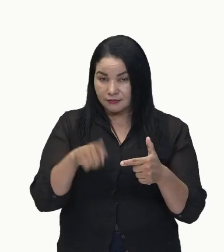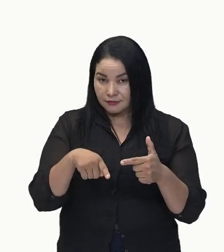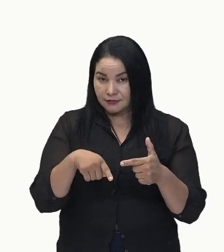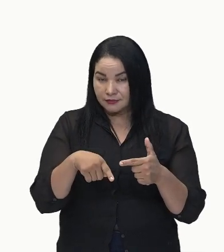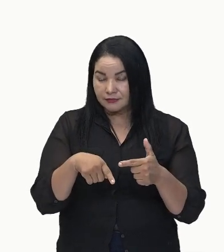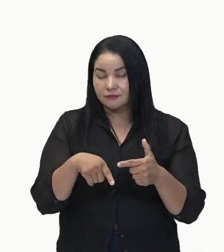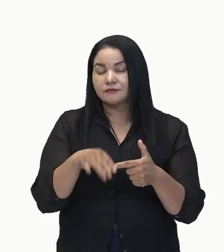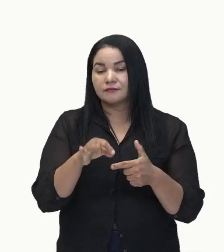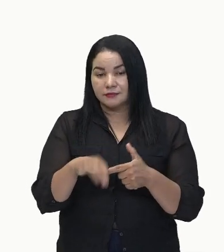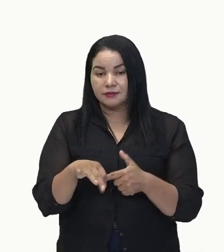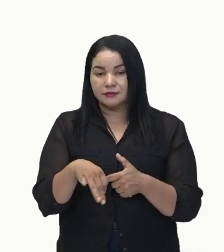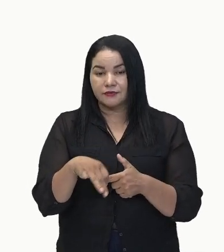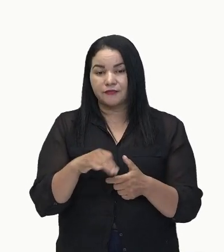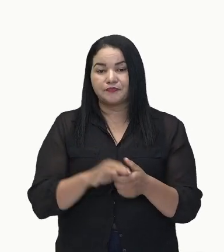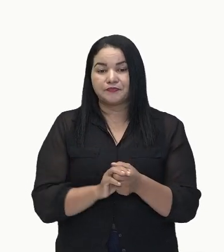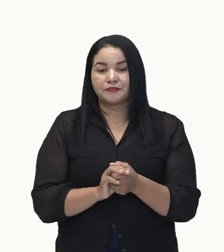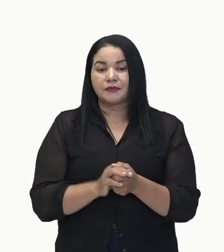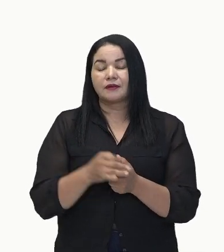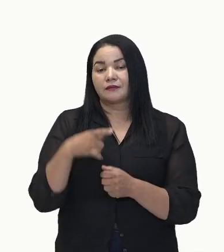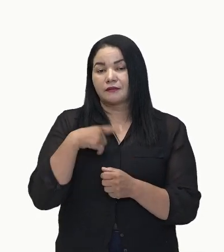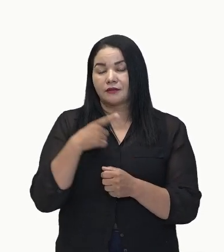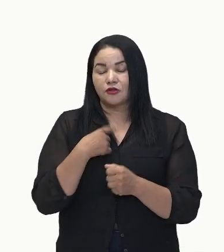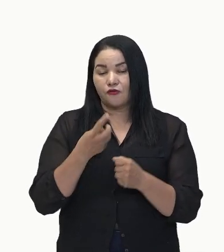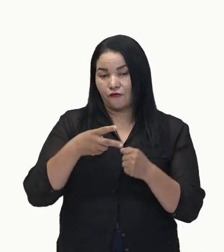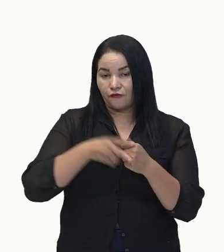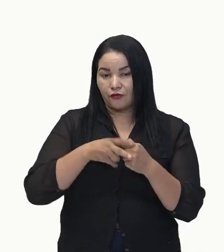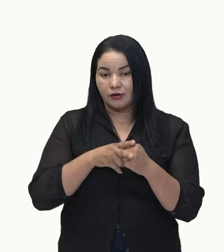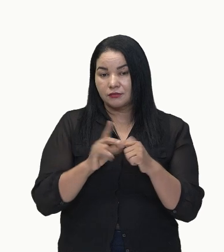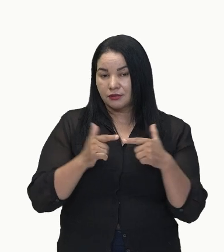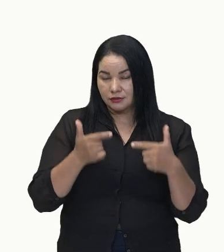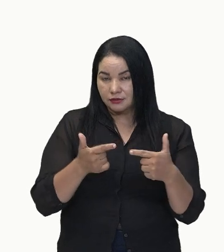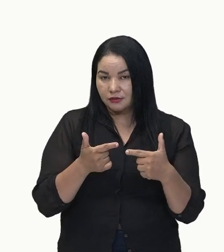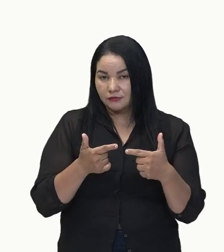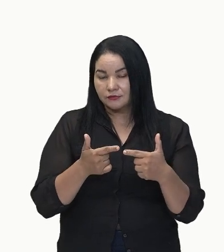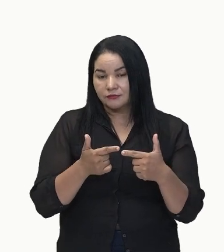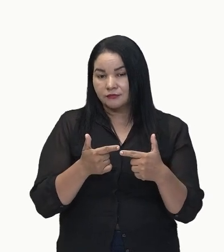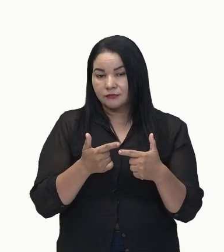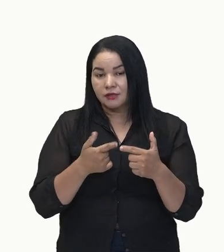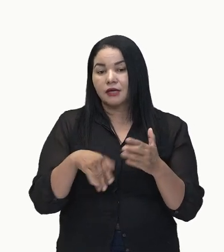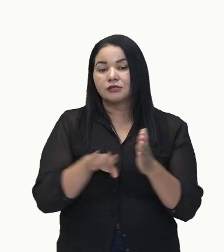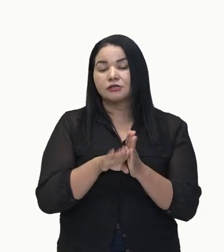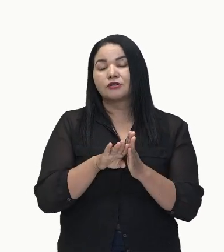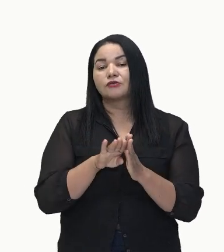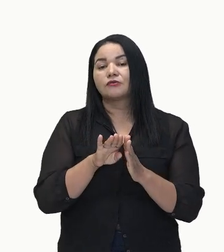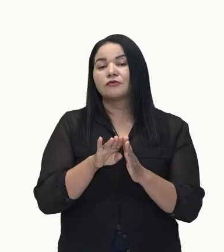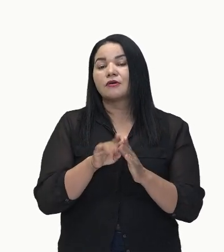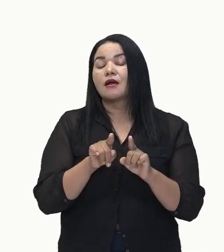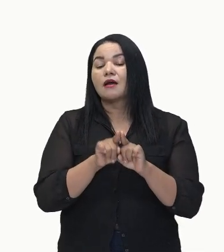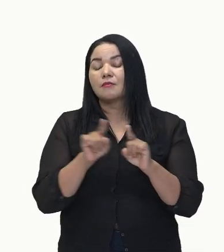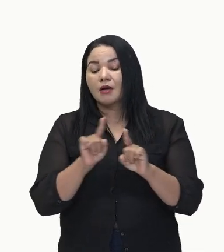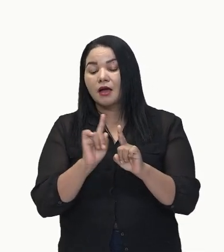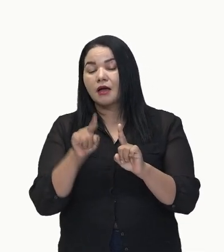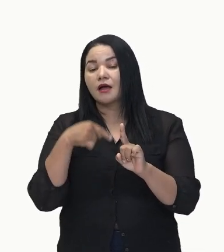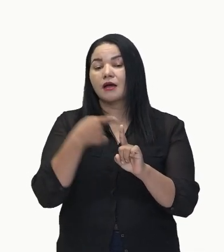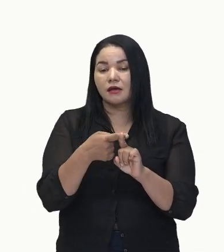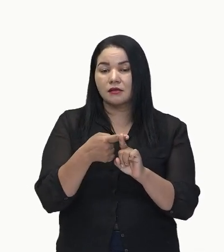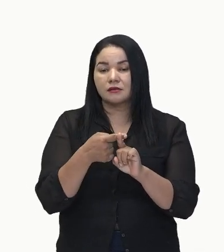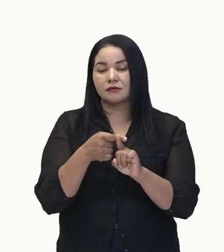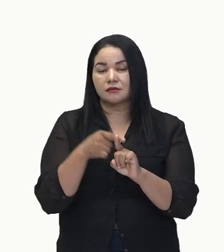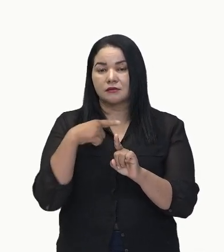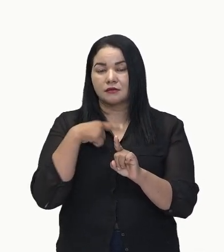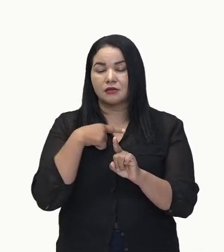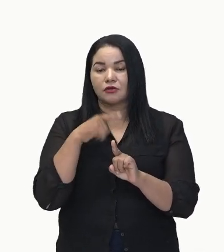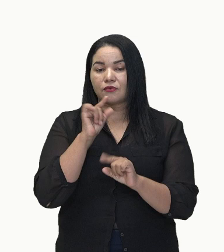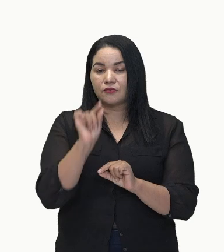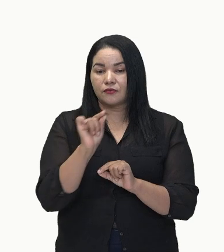Exatamente. Temos aí um verbo de ação, um verbo significativo. Ela chegou. Mas, ao mesmo tempo, nós temos aqui,